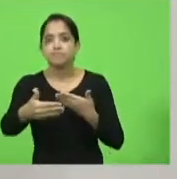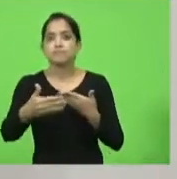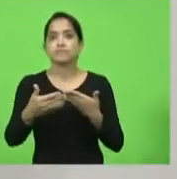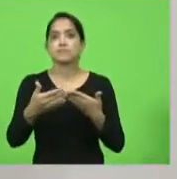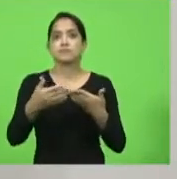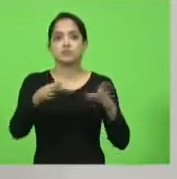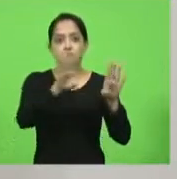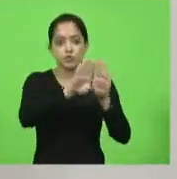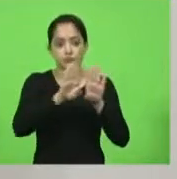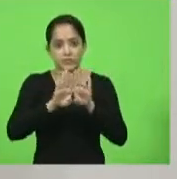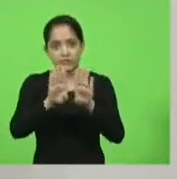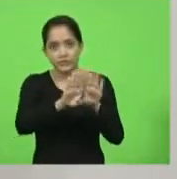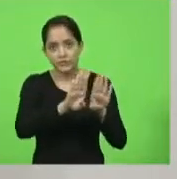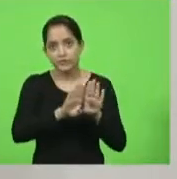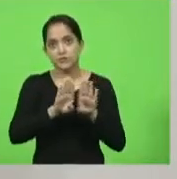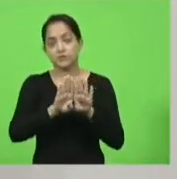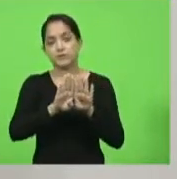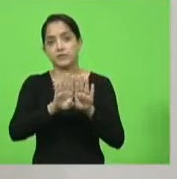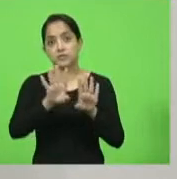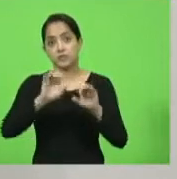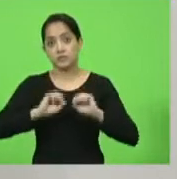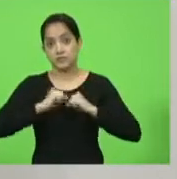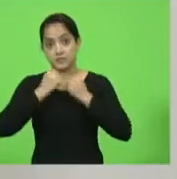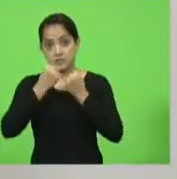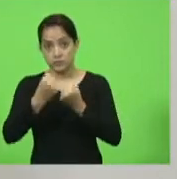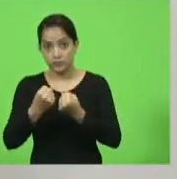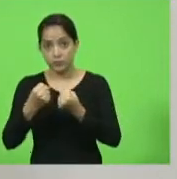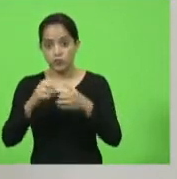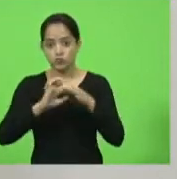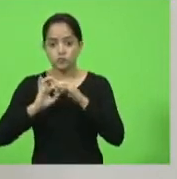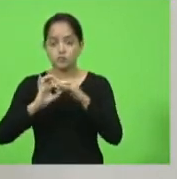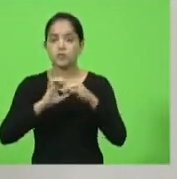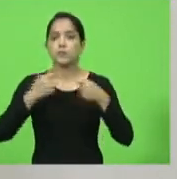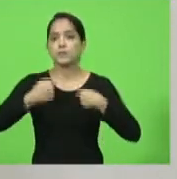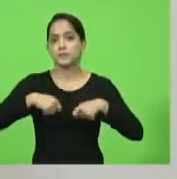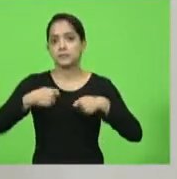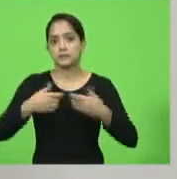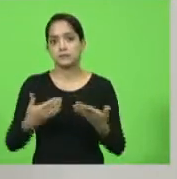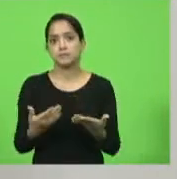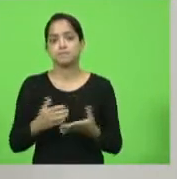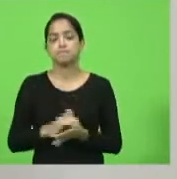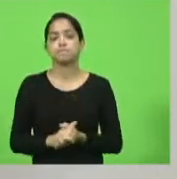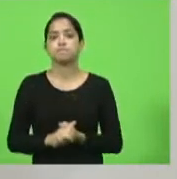lockdown, esse esforço cooperado precisa acontecer. Obrigada.